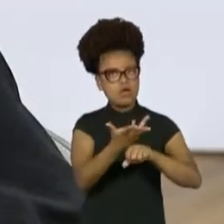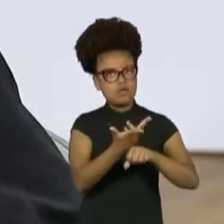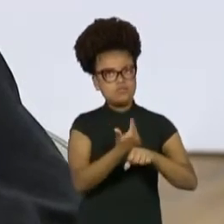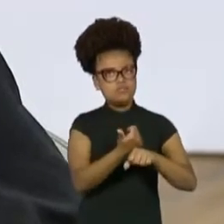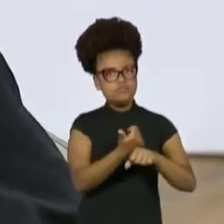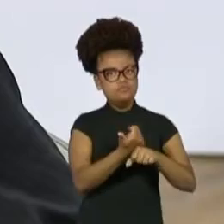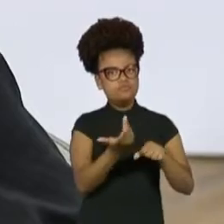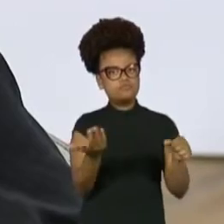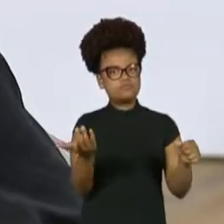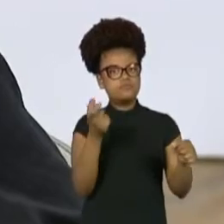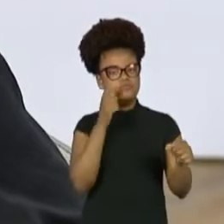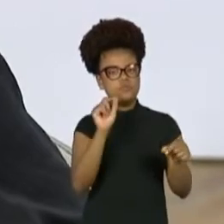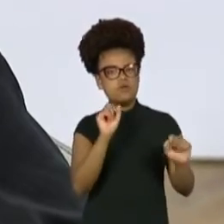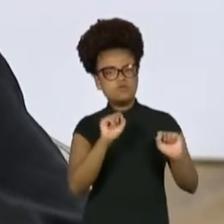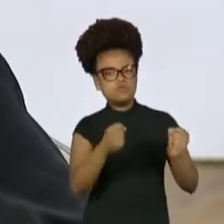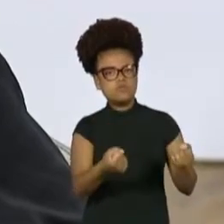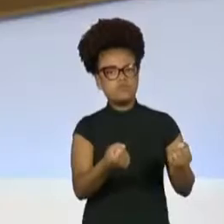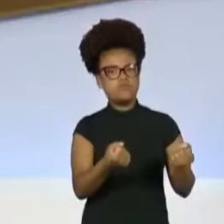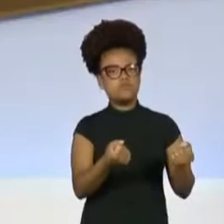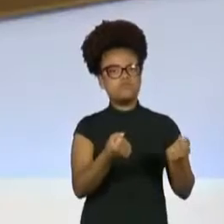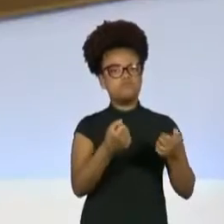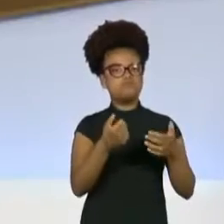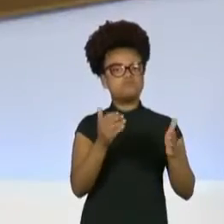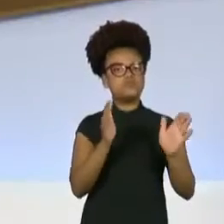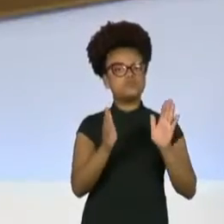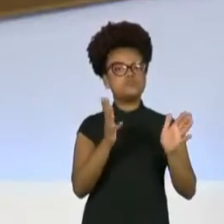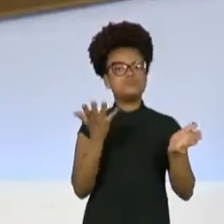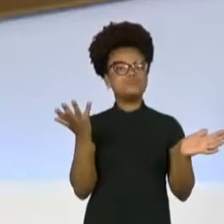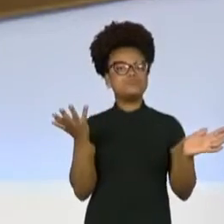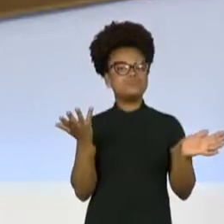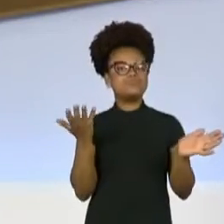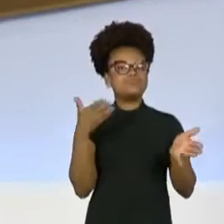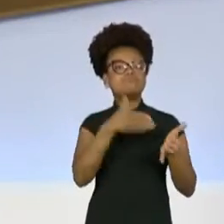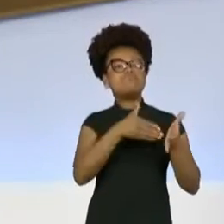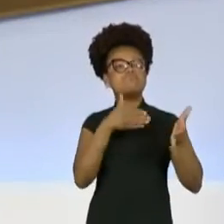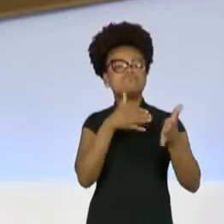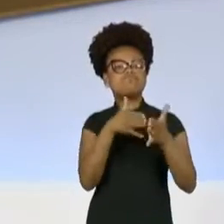veio de uma época de tanta privação e que conseguiu construir tanto.